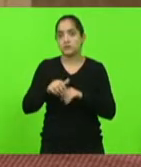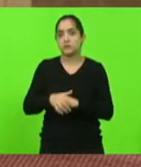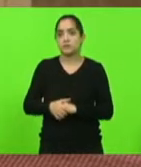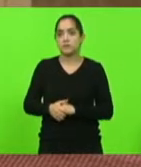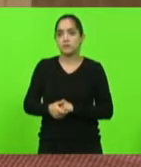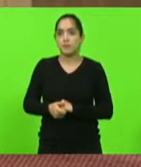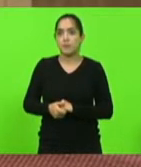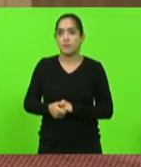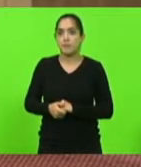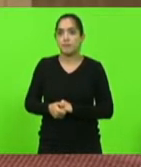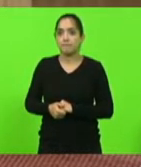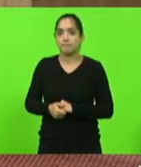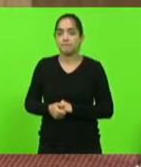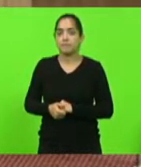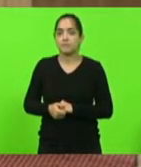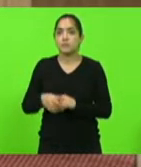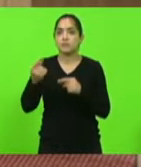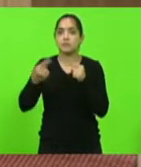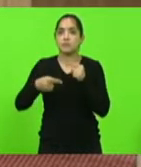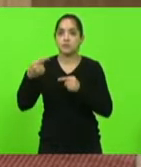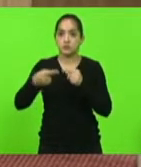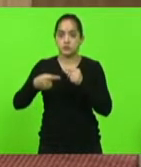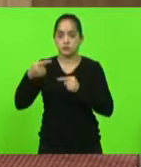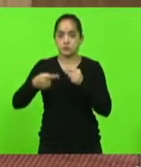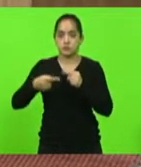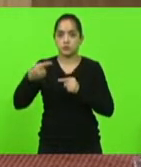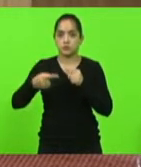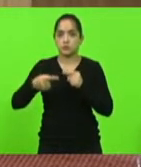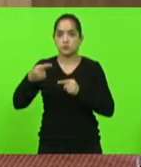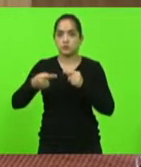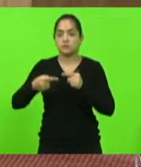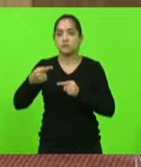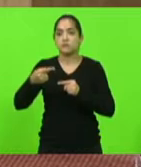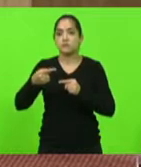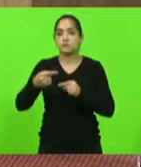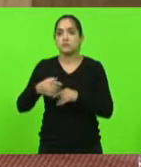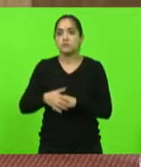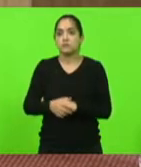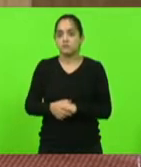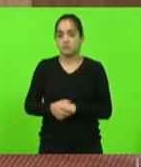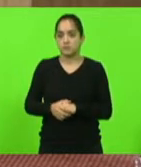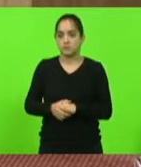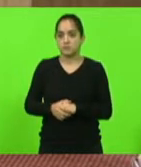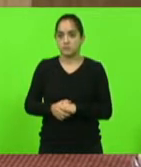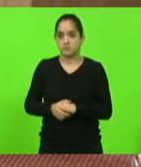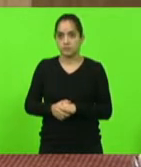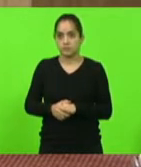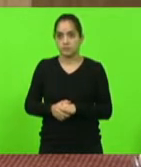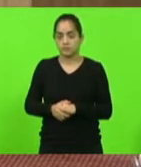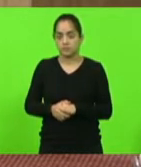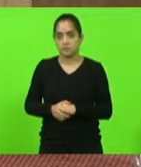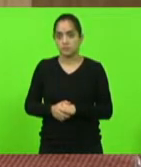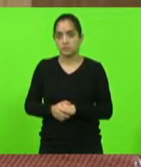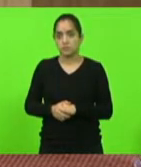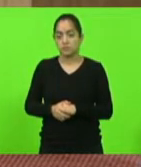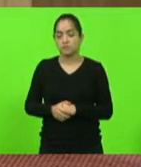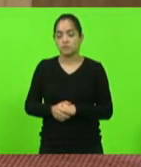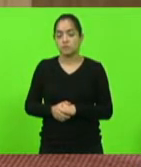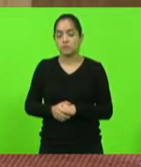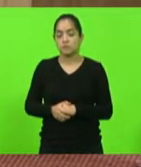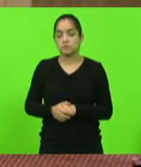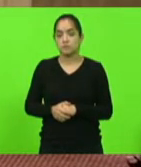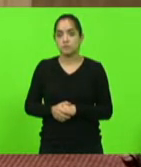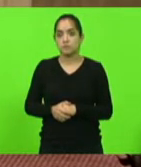Para discutir a matéria. Com a palavra o deputado Sargento Lima, depois o deputado doutor Vicente Carupresa e vossa excelência deputada Jessé.